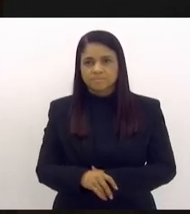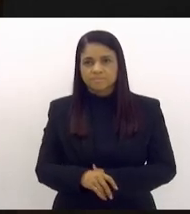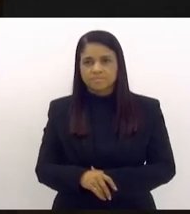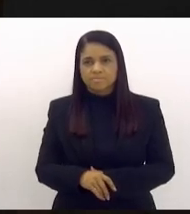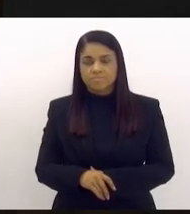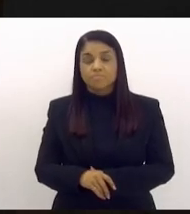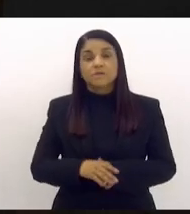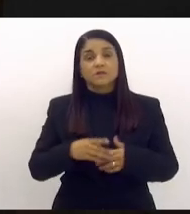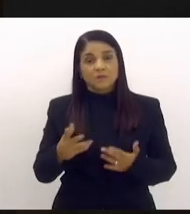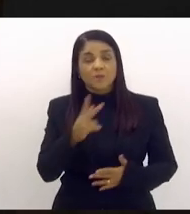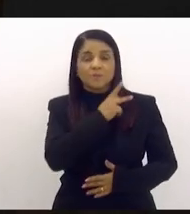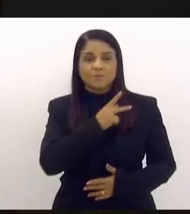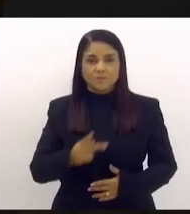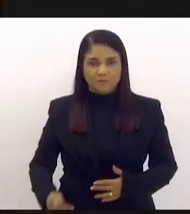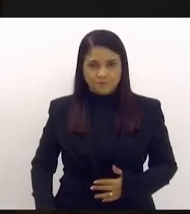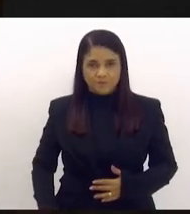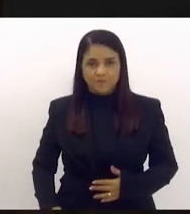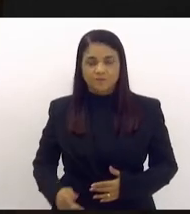Presidenta,